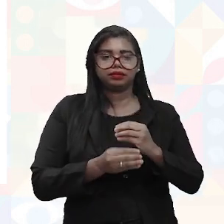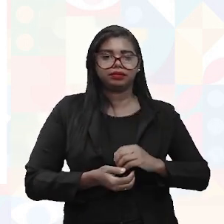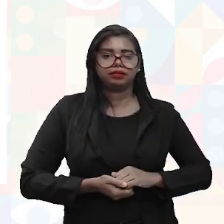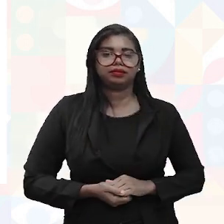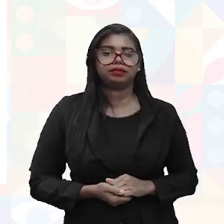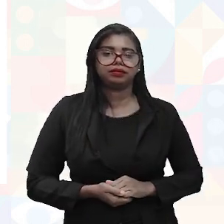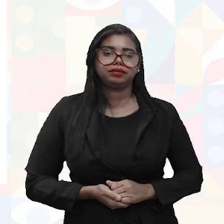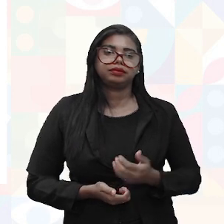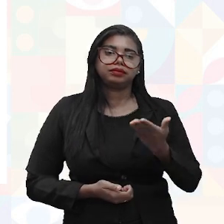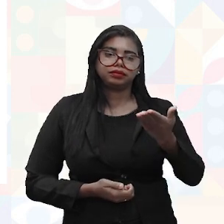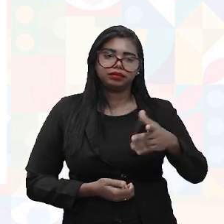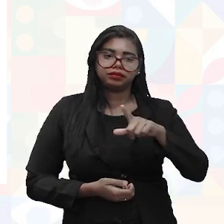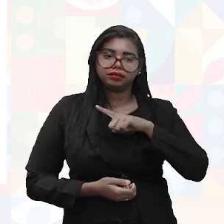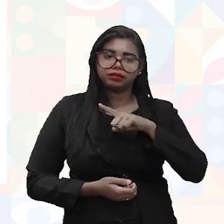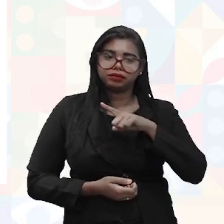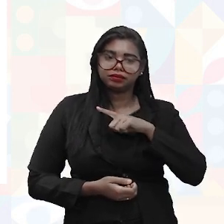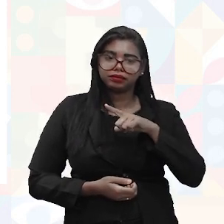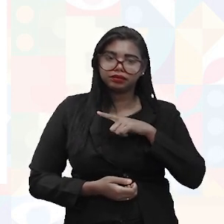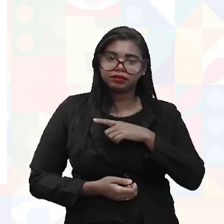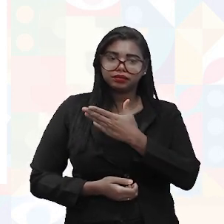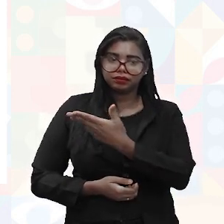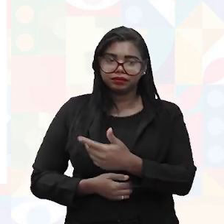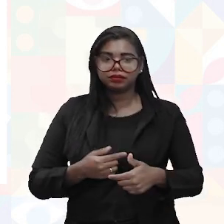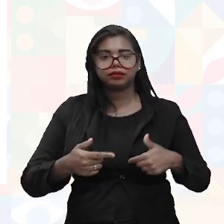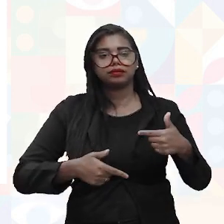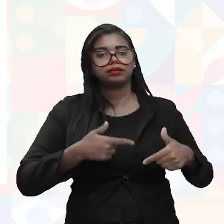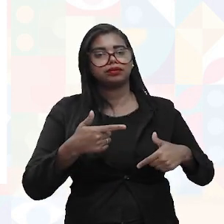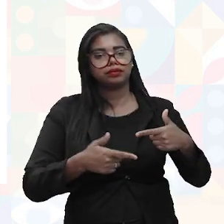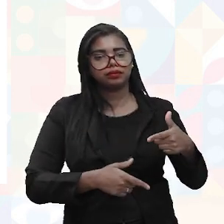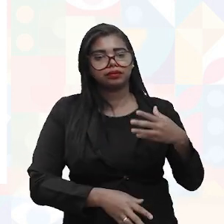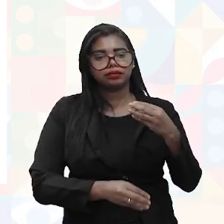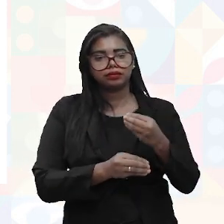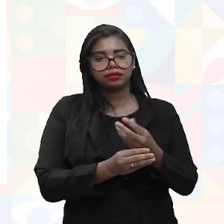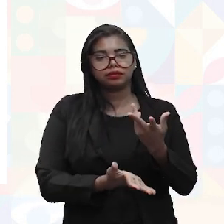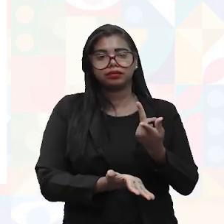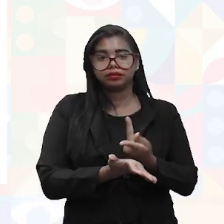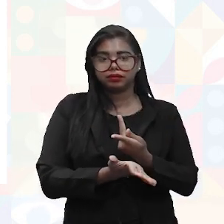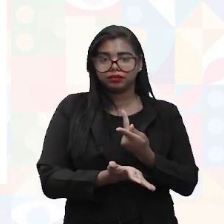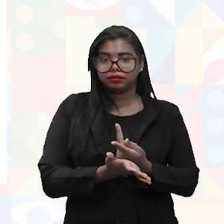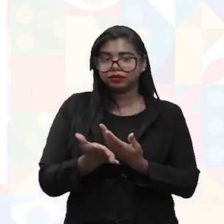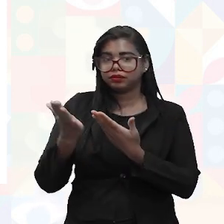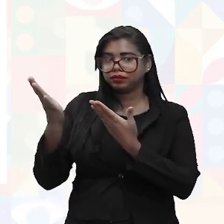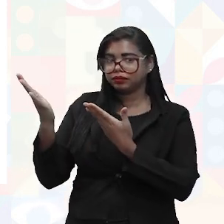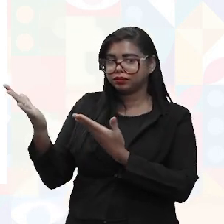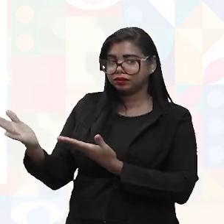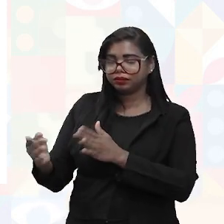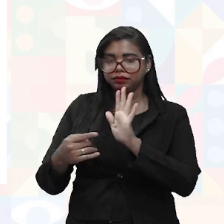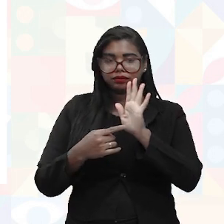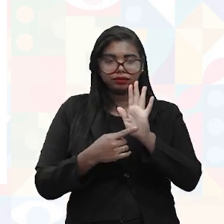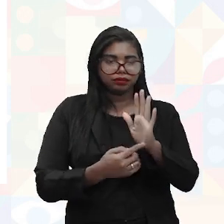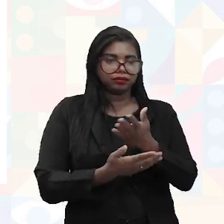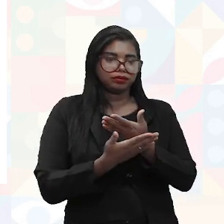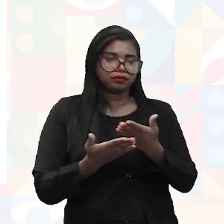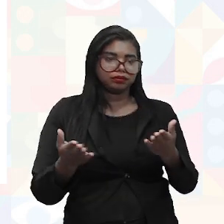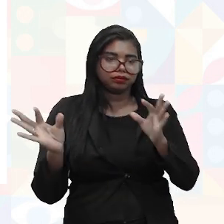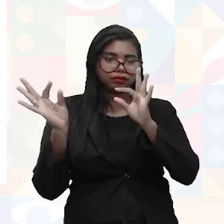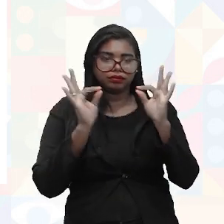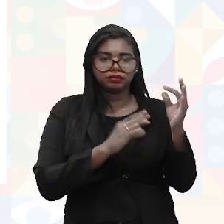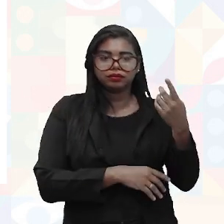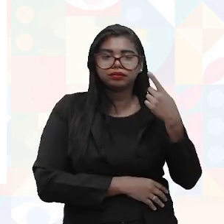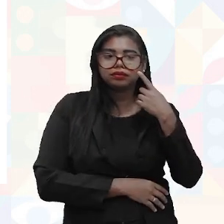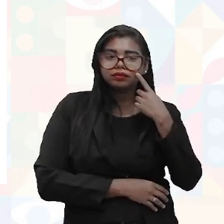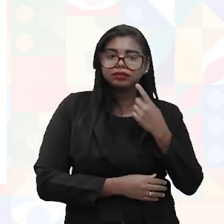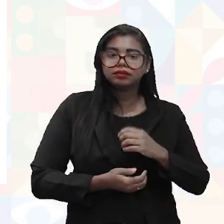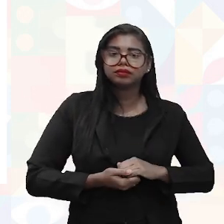Então se você tem um posto de trabalho que esteja totalmente errado, como esse daí que eu mostro aí, né? Para vocês visualizarem, né?